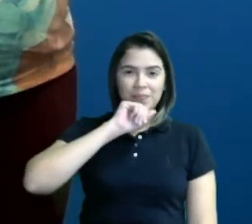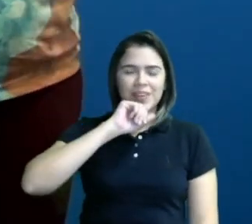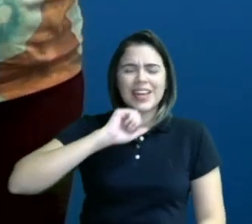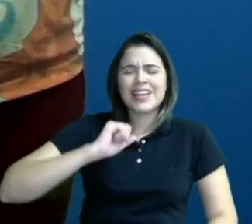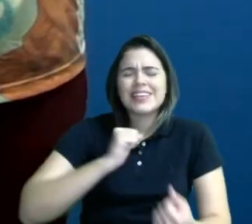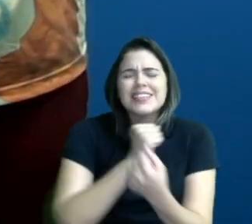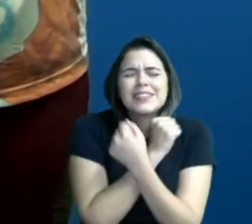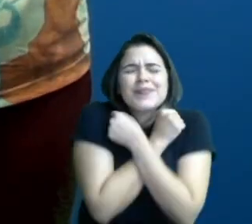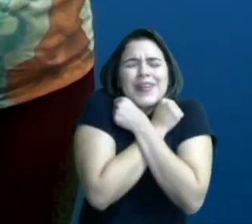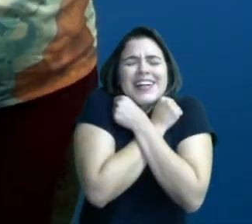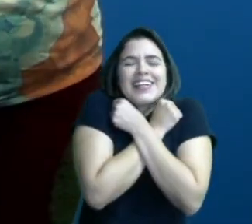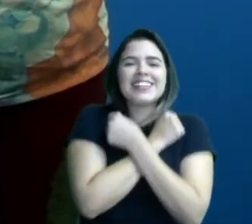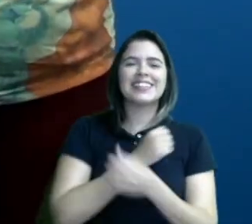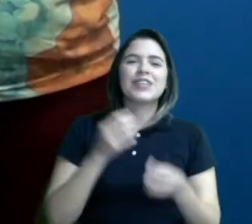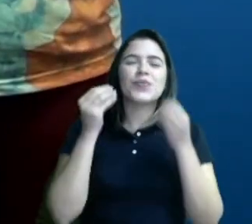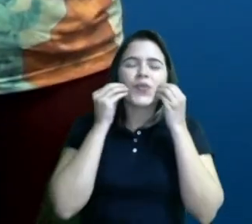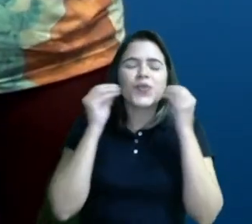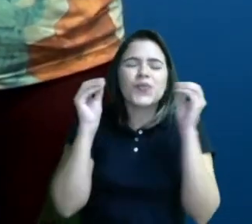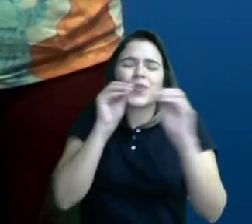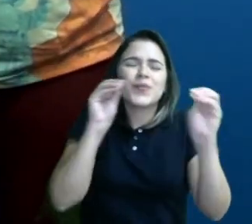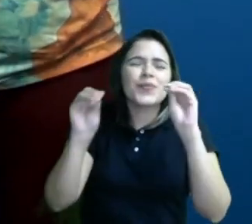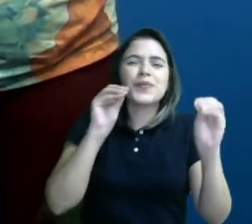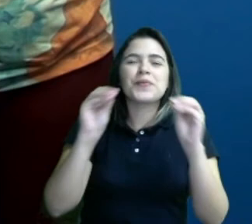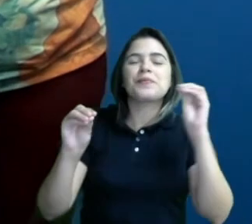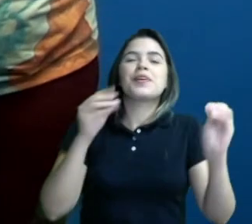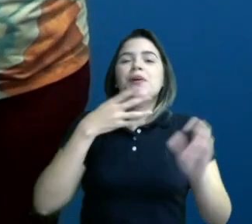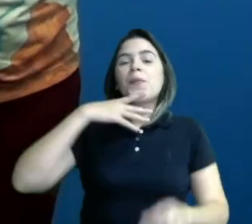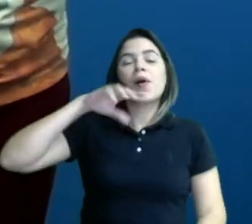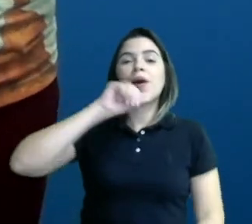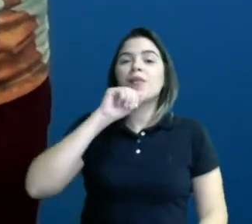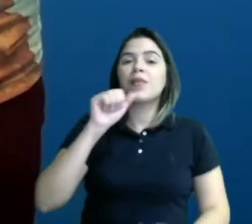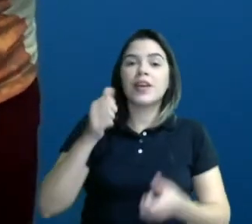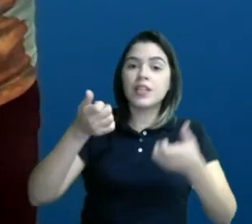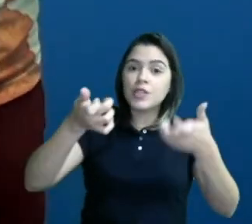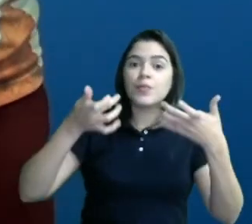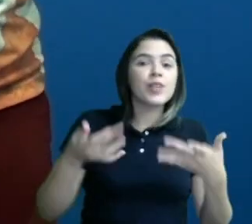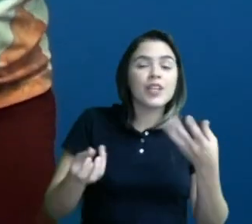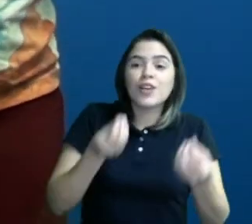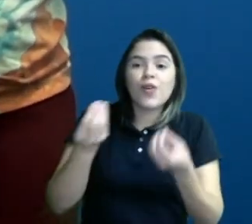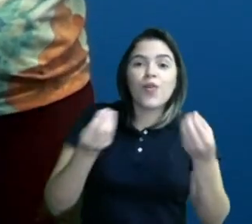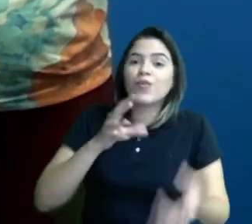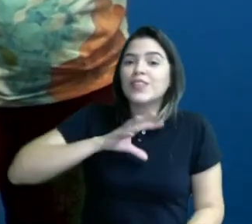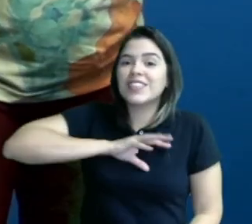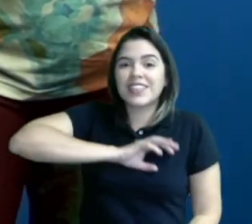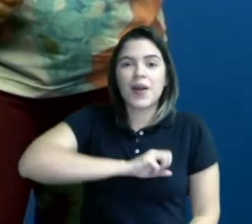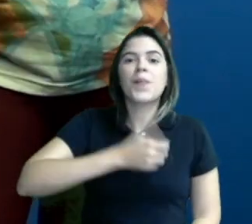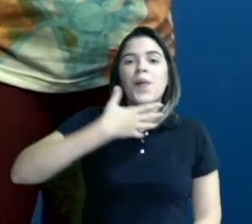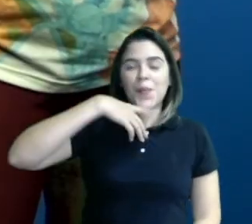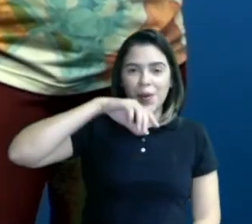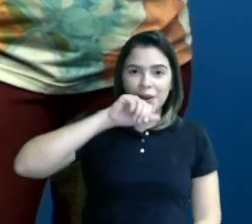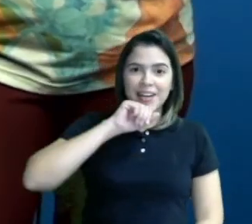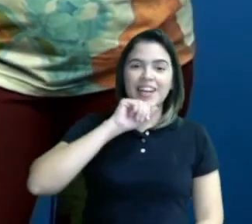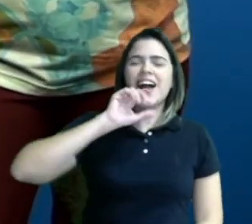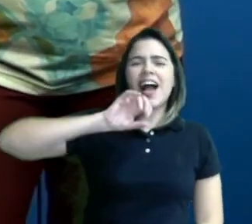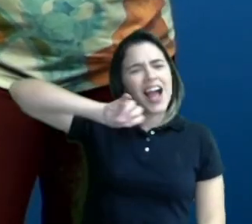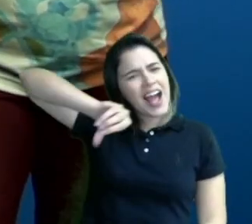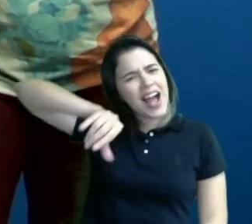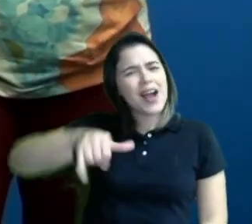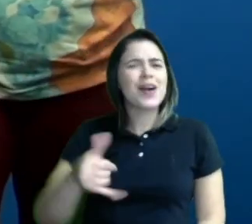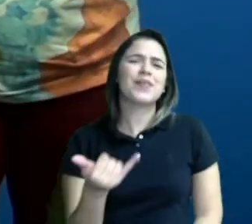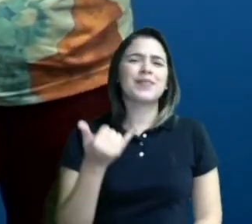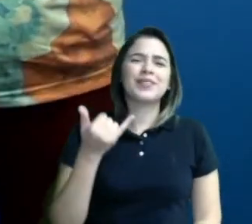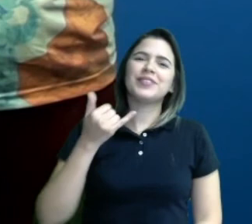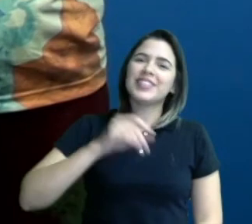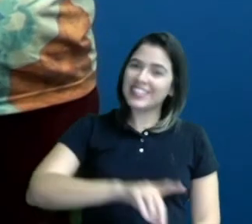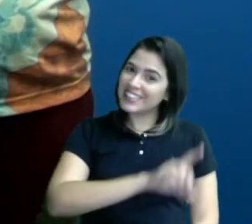abraço e beijo bem muito o pai de vocês. Diga a ele o quanto você ama o papai. Tá certo? Aproveita